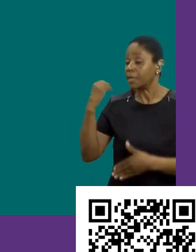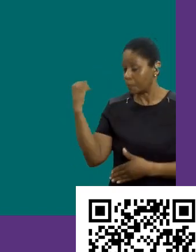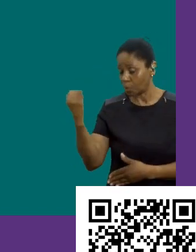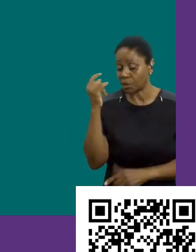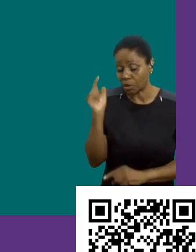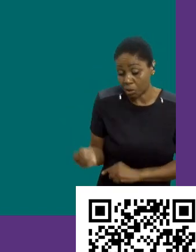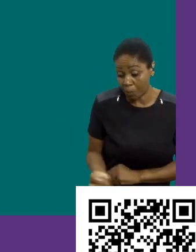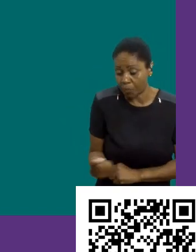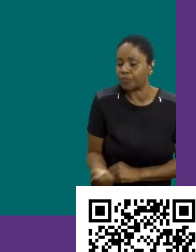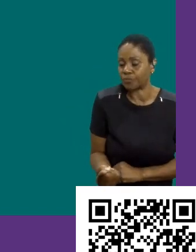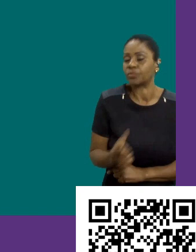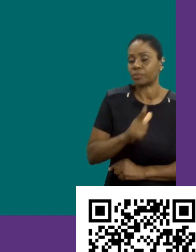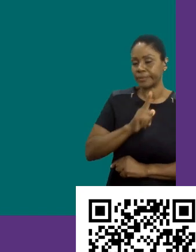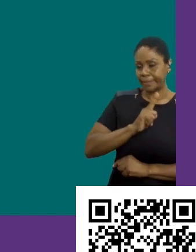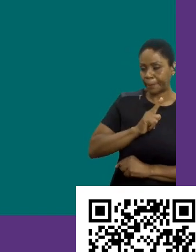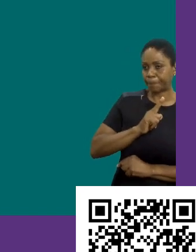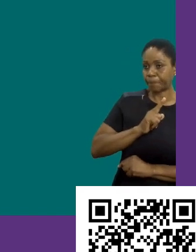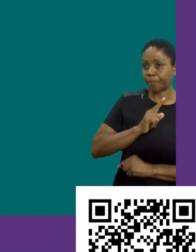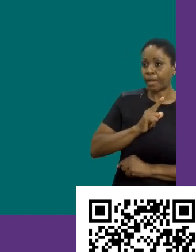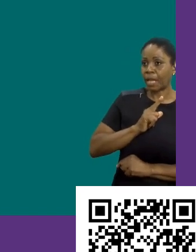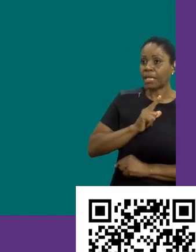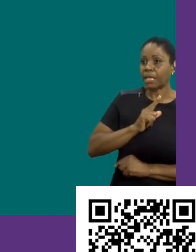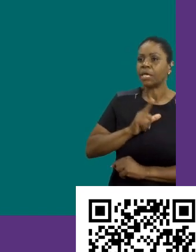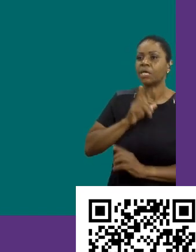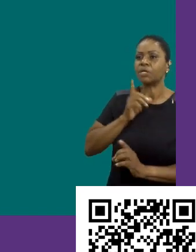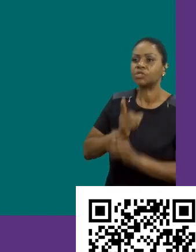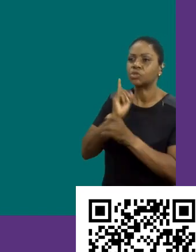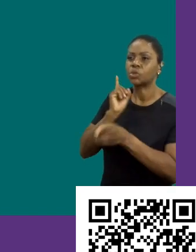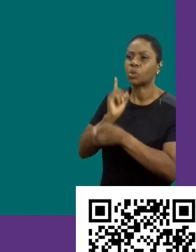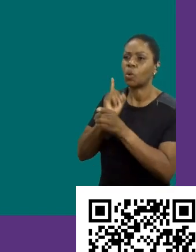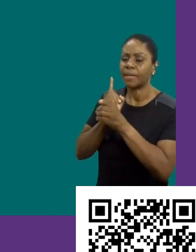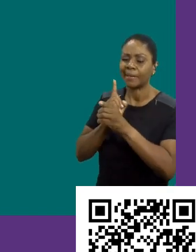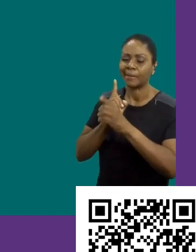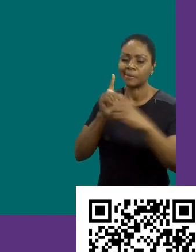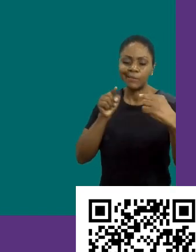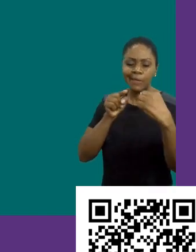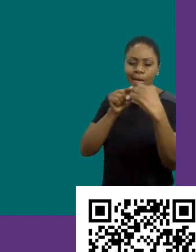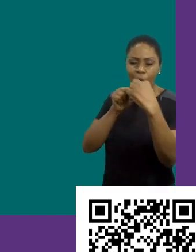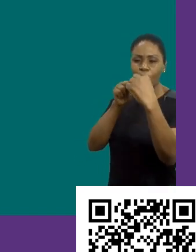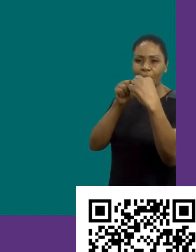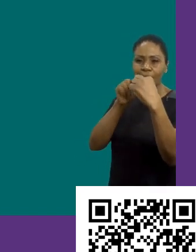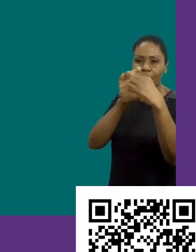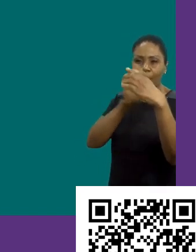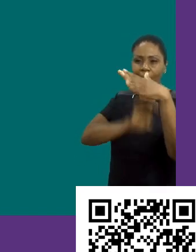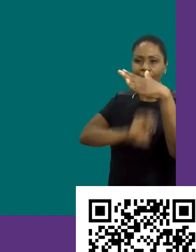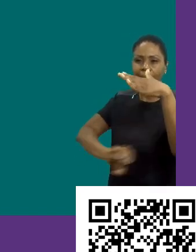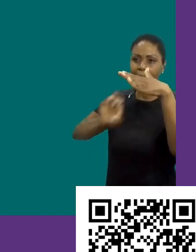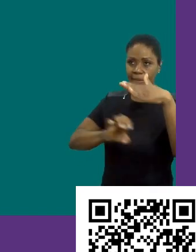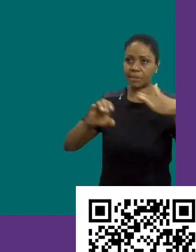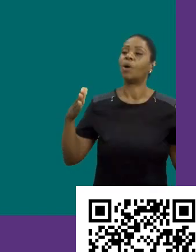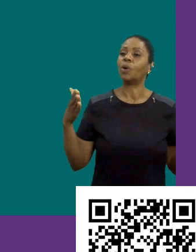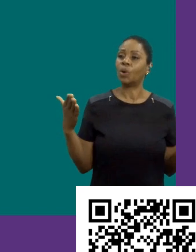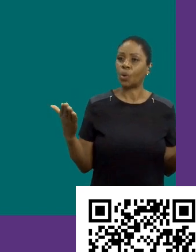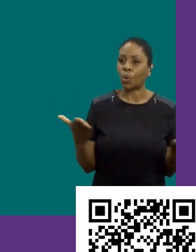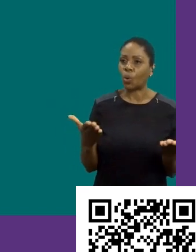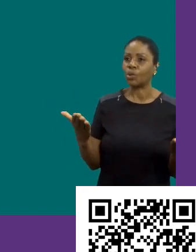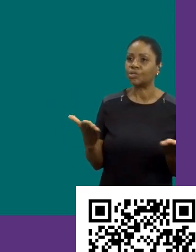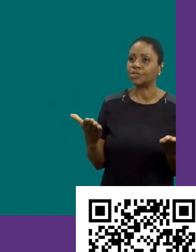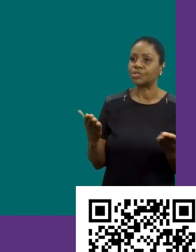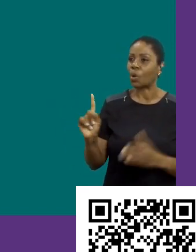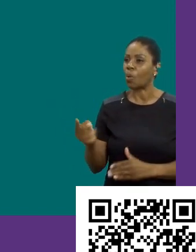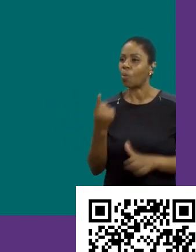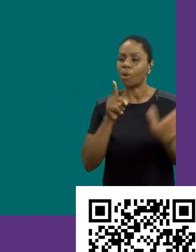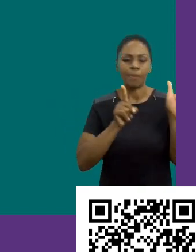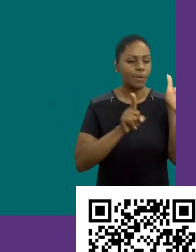profundo. E um ponto de identificação pessoal com a empresa. Eu falo que hoje, uma das